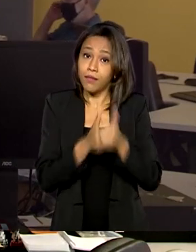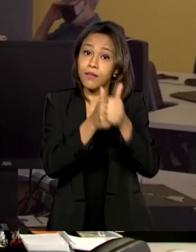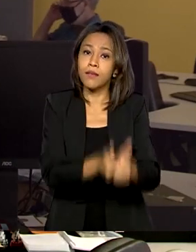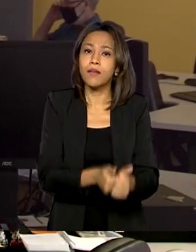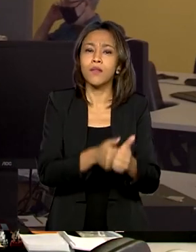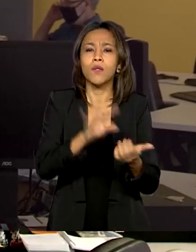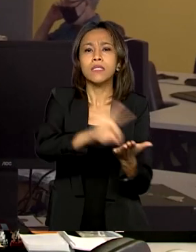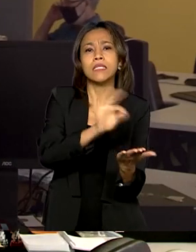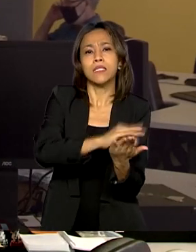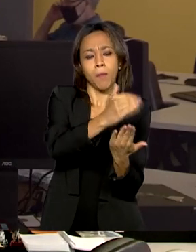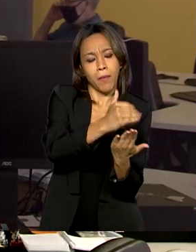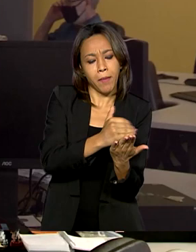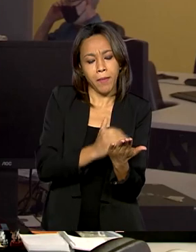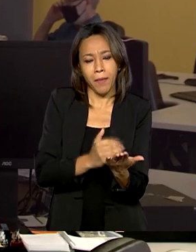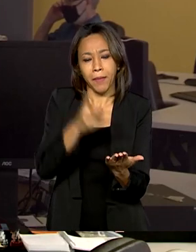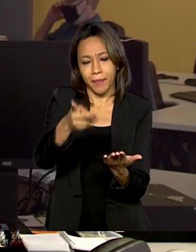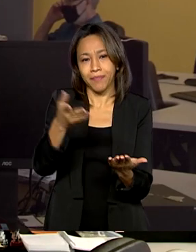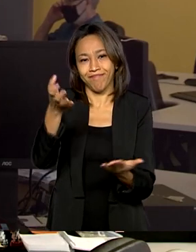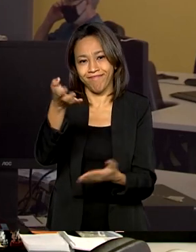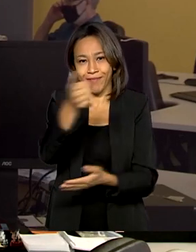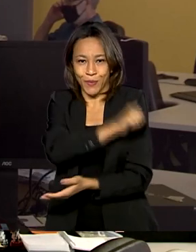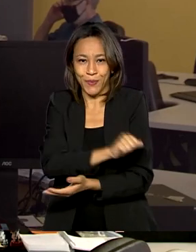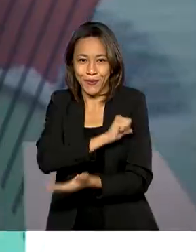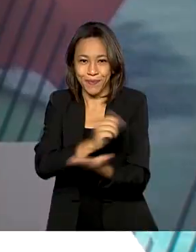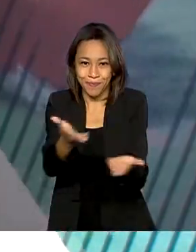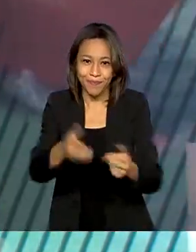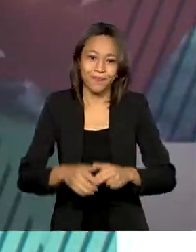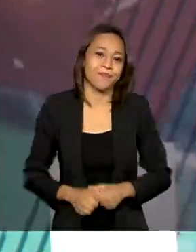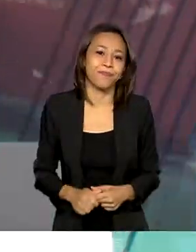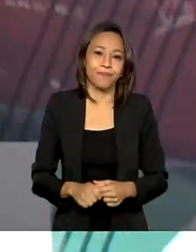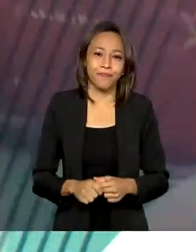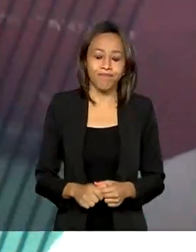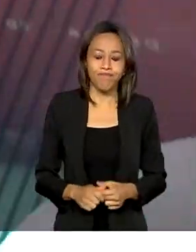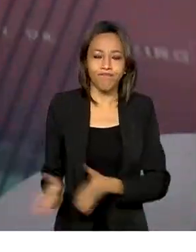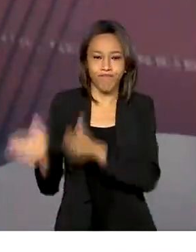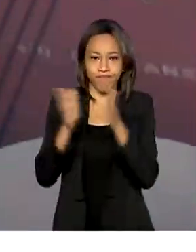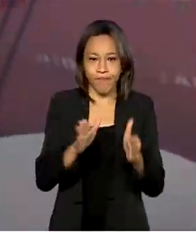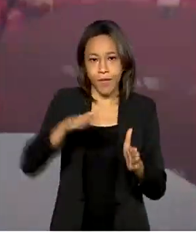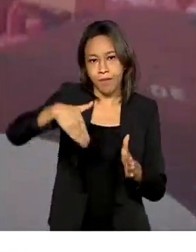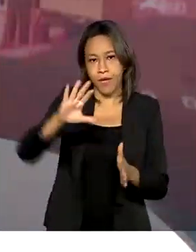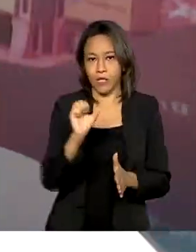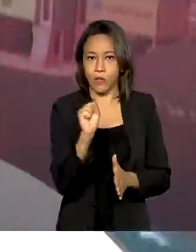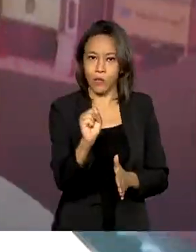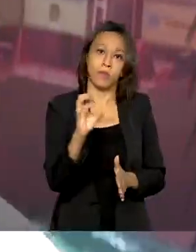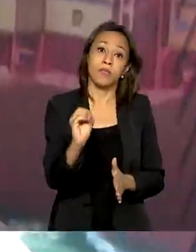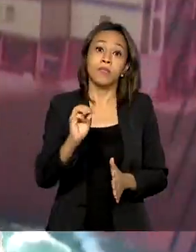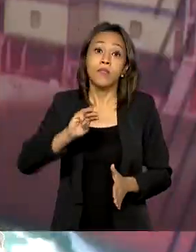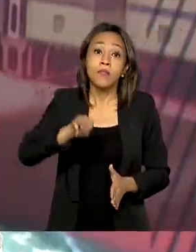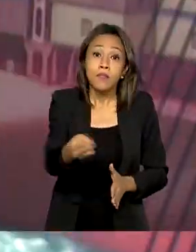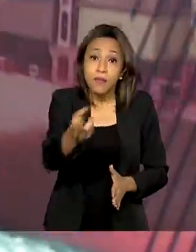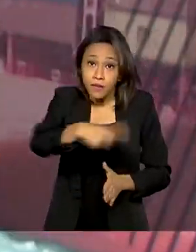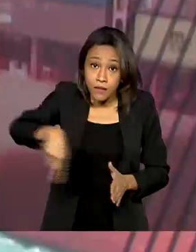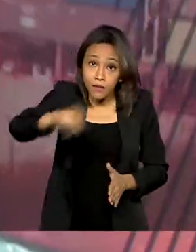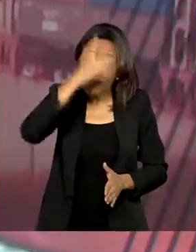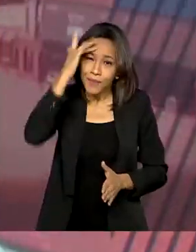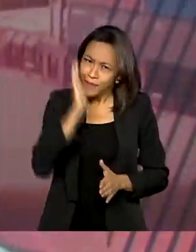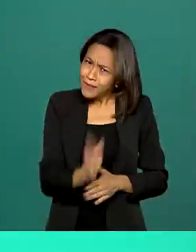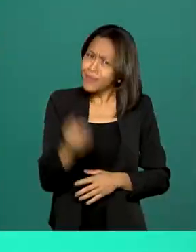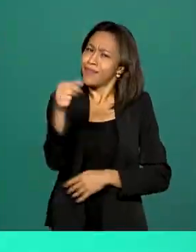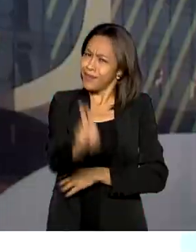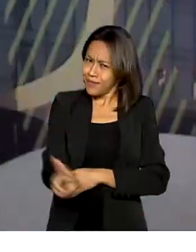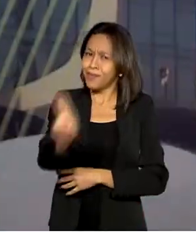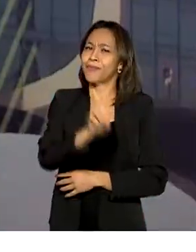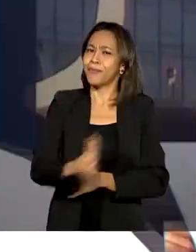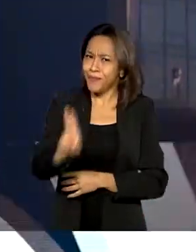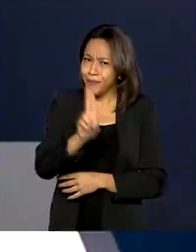No Rio de Janeiro, Maurício de Almeida. Para o governo agora. Mais de 80 milhões de pessoas já utilizam